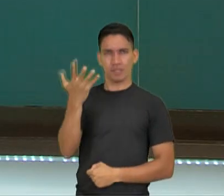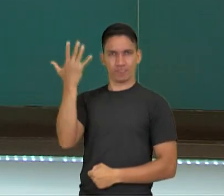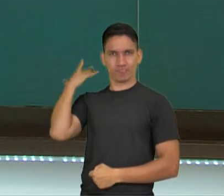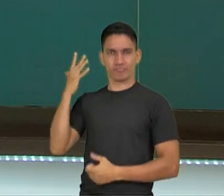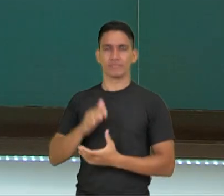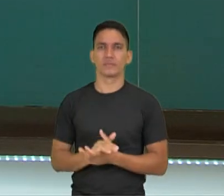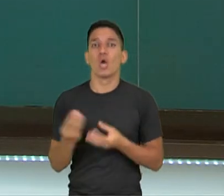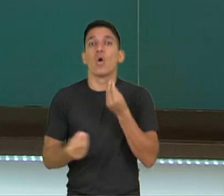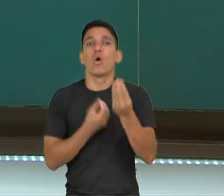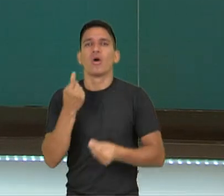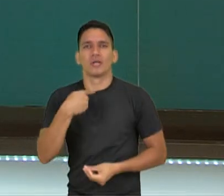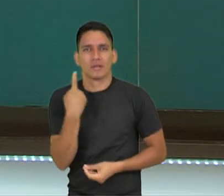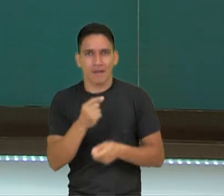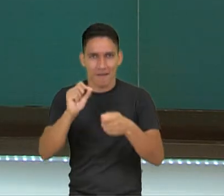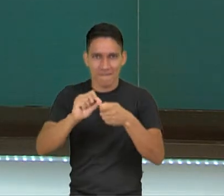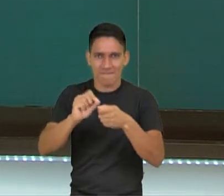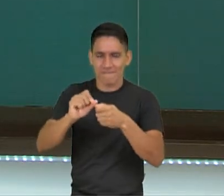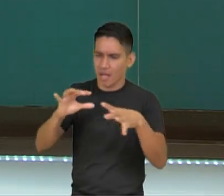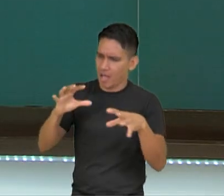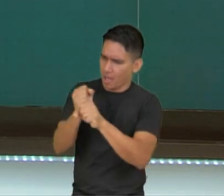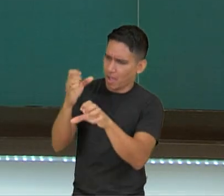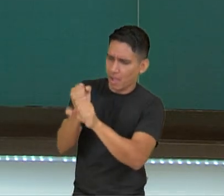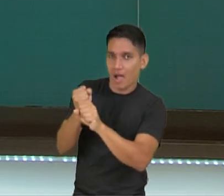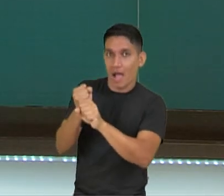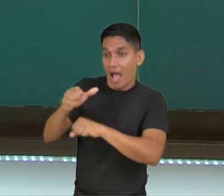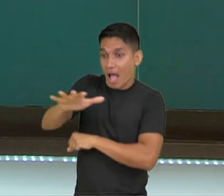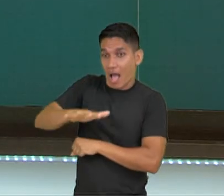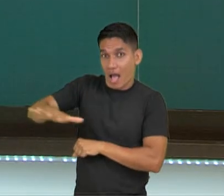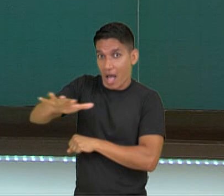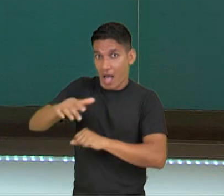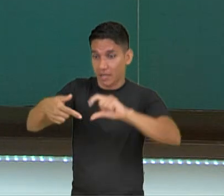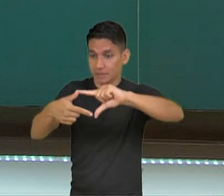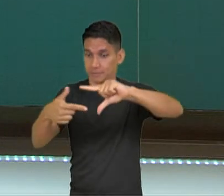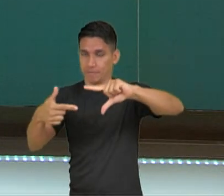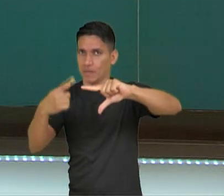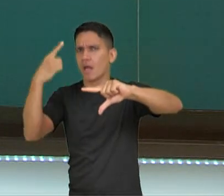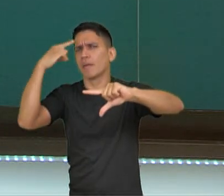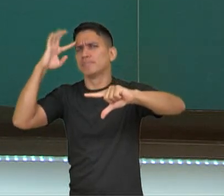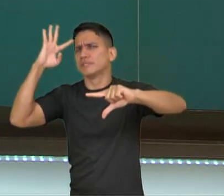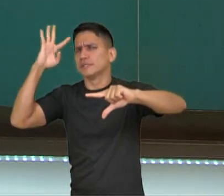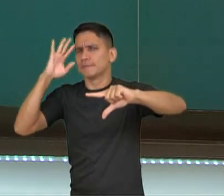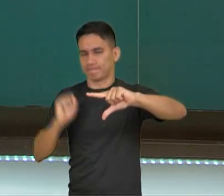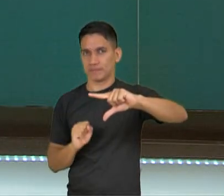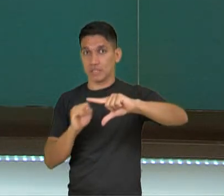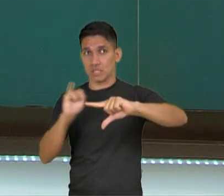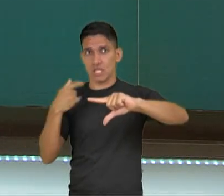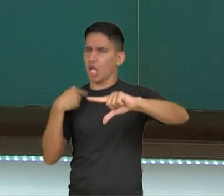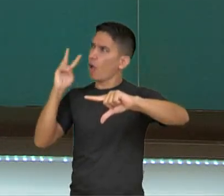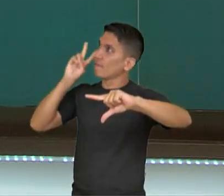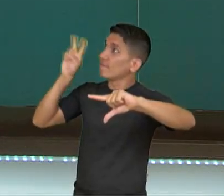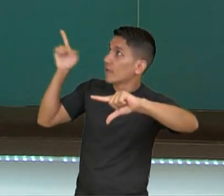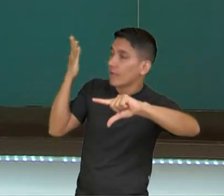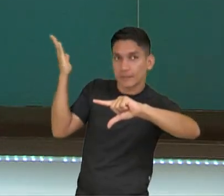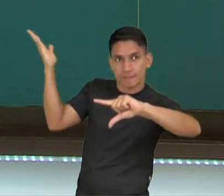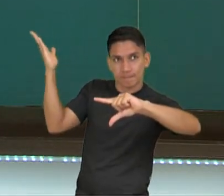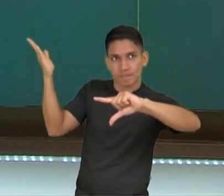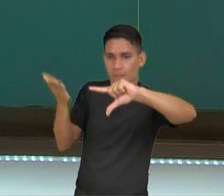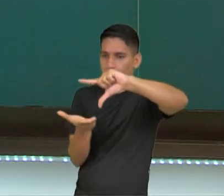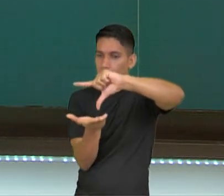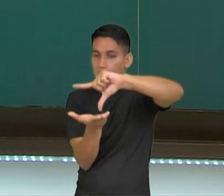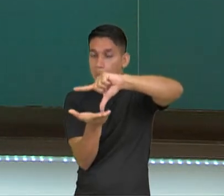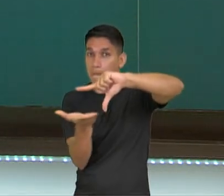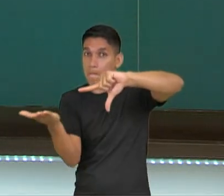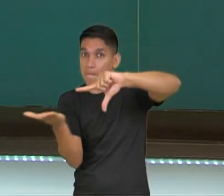Como que a gente faz para calcular a área de um retângulo? Pensa bem. Se eu considerar essa medida aqui como base e essa